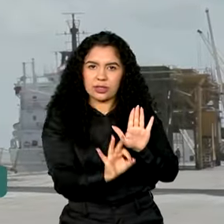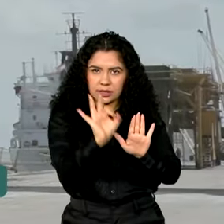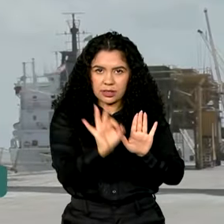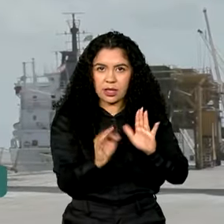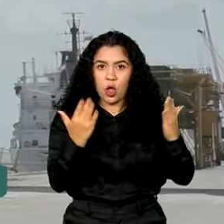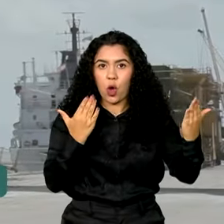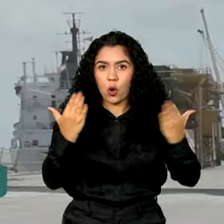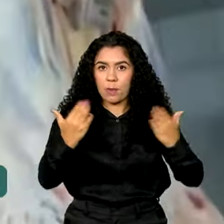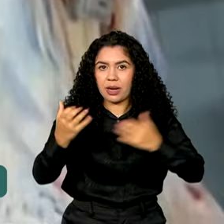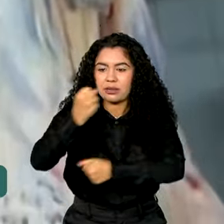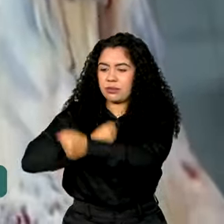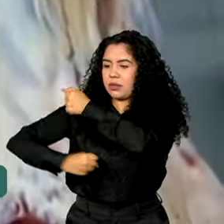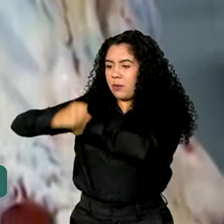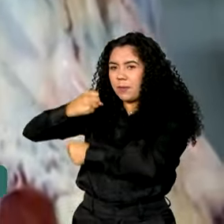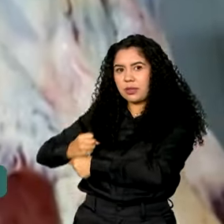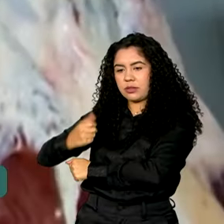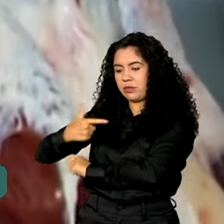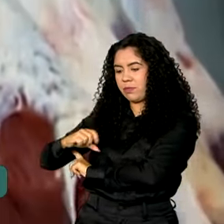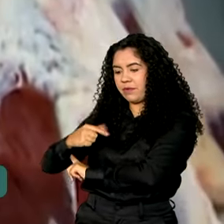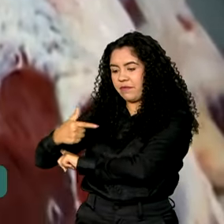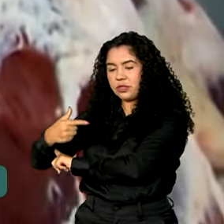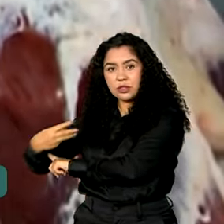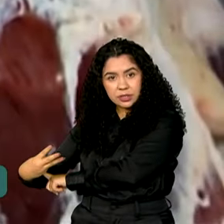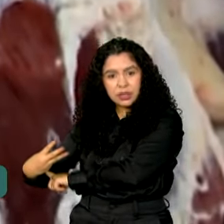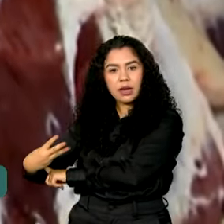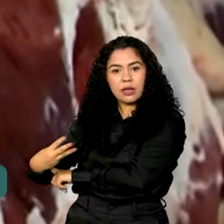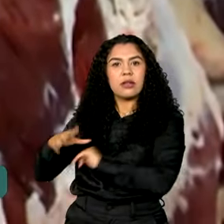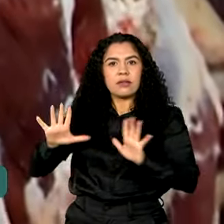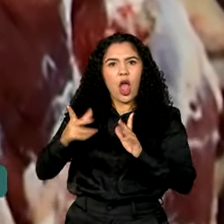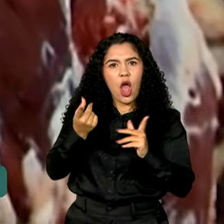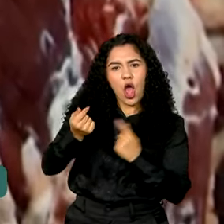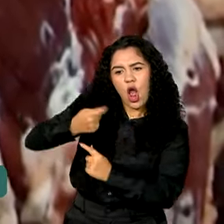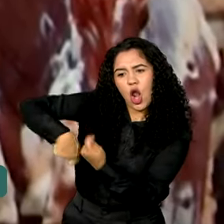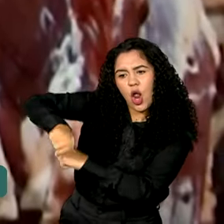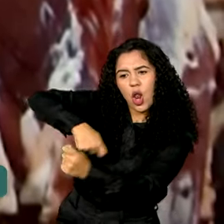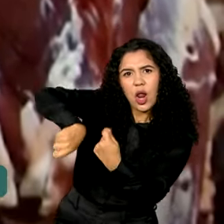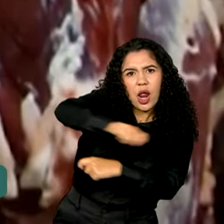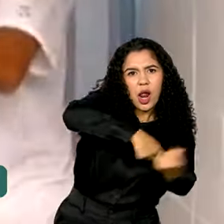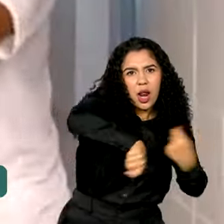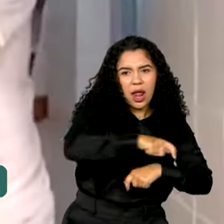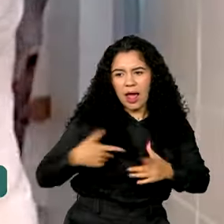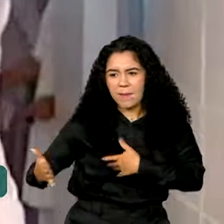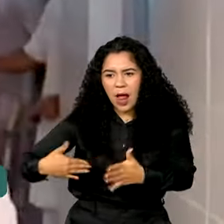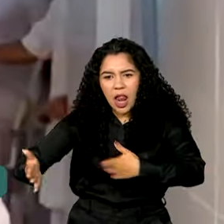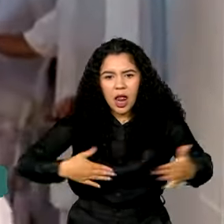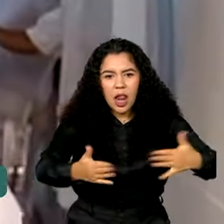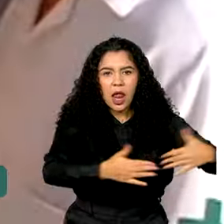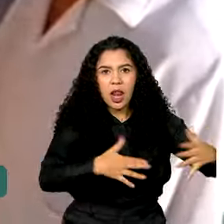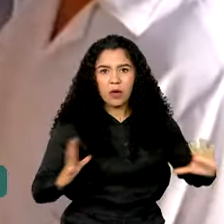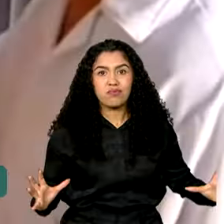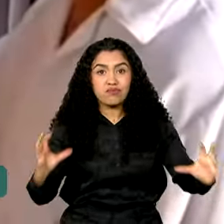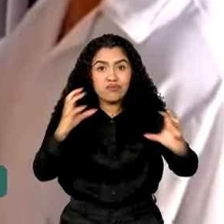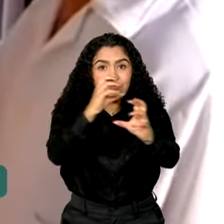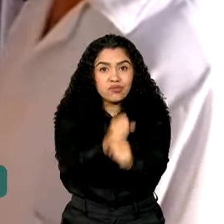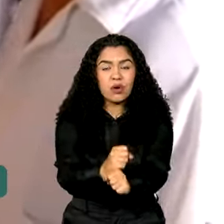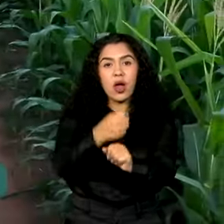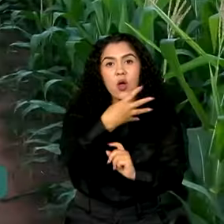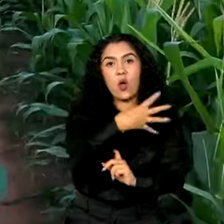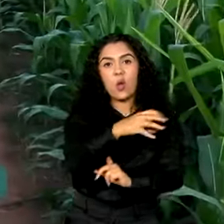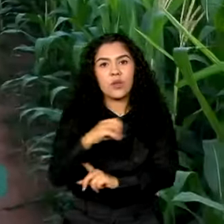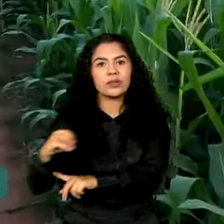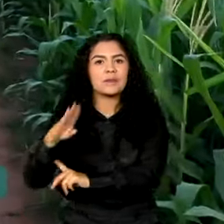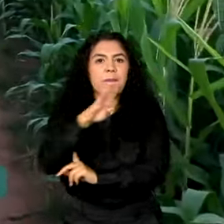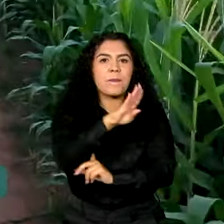2023. Assim, a corrente de comércio totaliza 400 bilhões de dólares